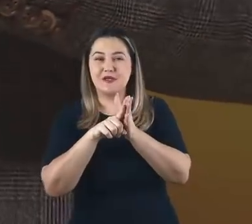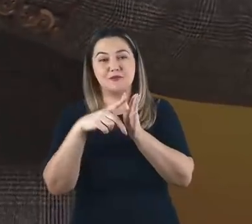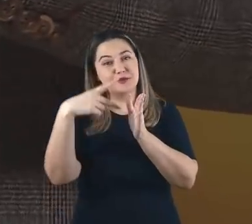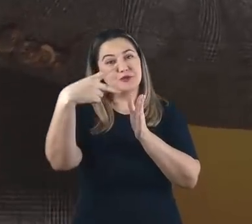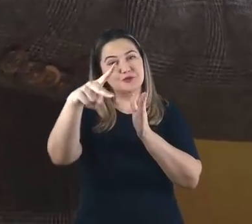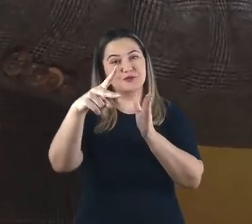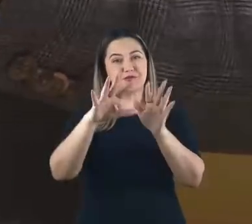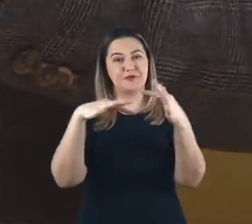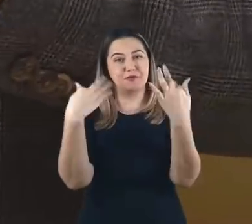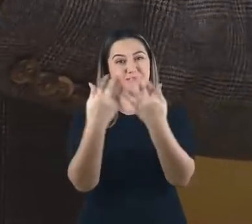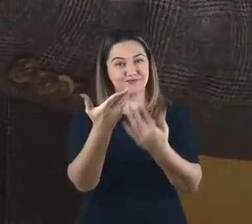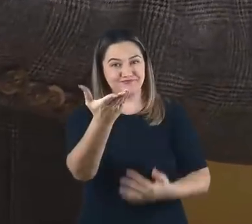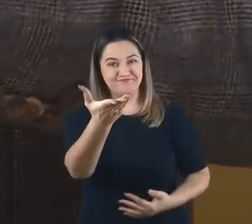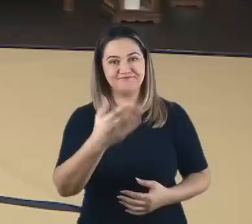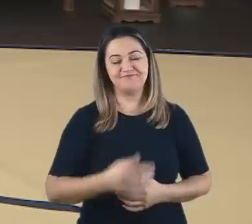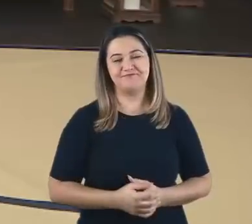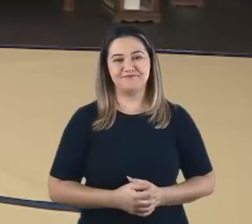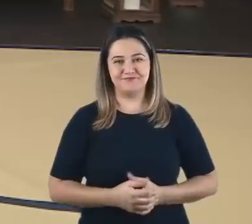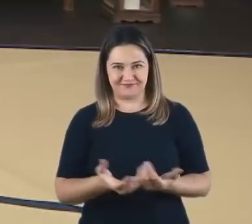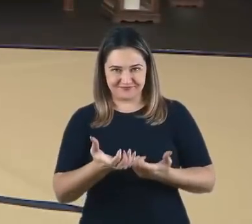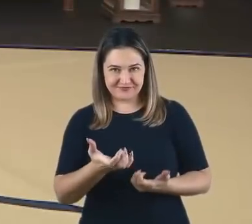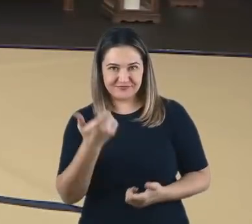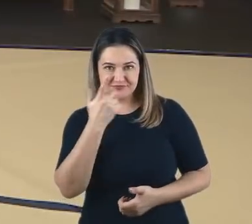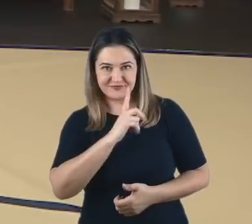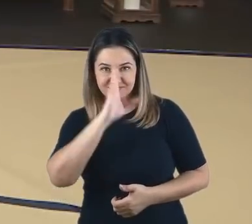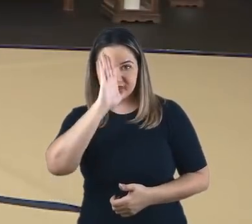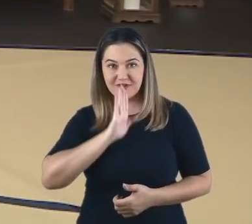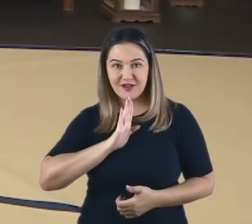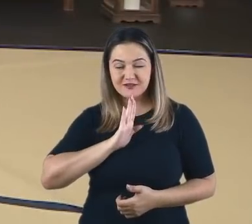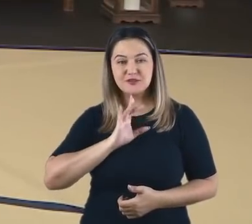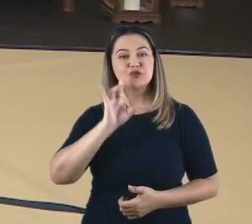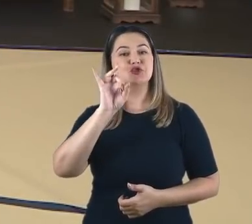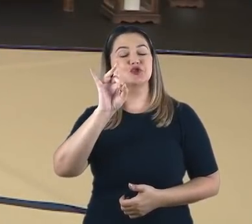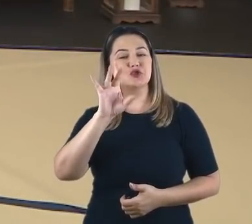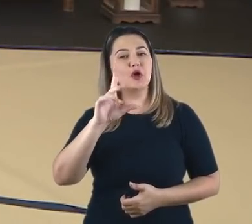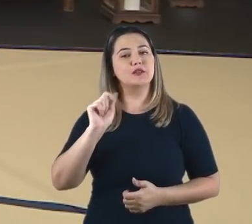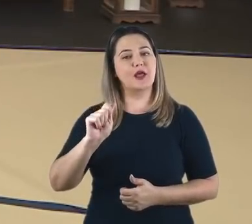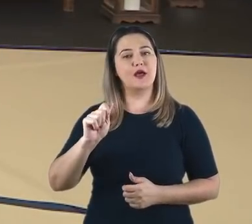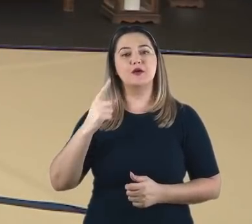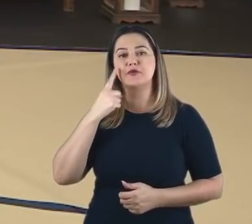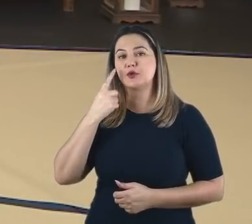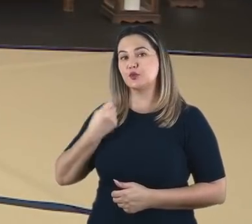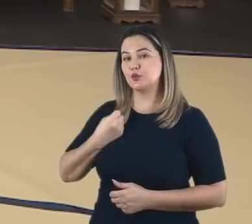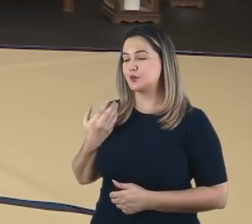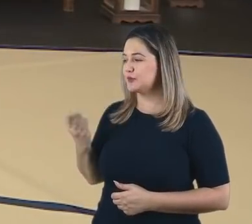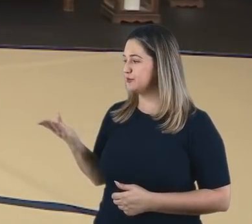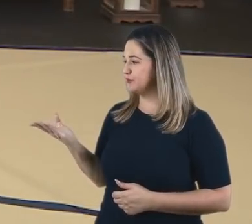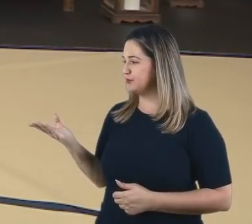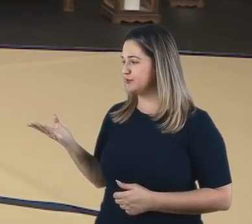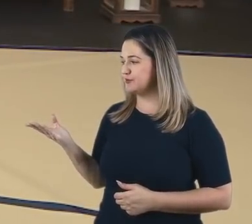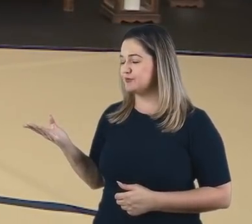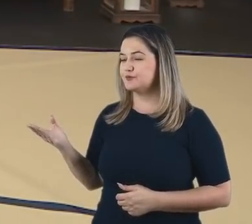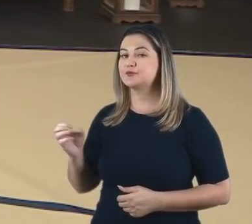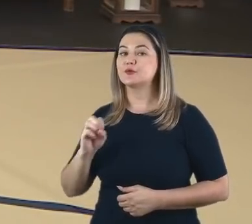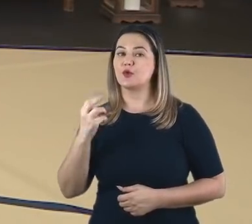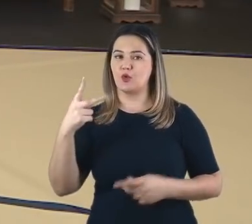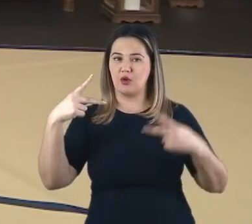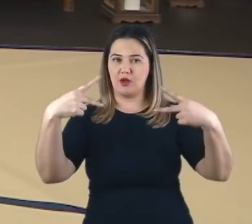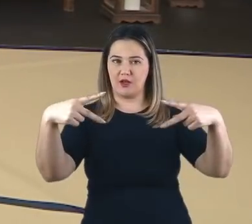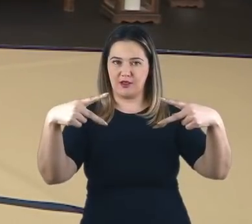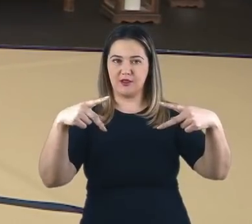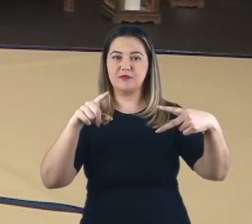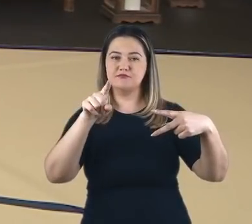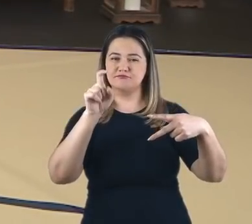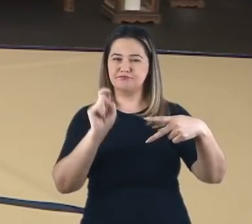e sua família. E para adquirir gratuitamente, basta ligar para a gente 012-2127-3121 ou pelo